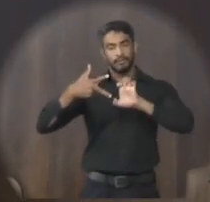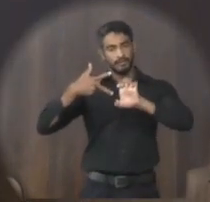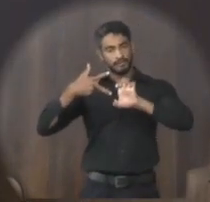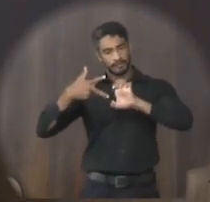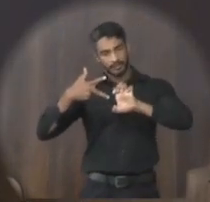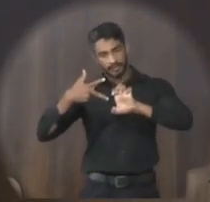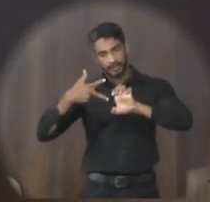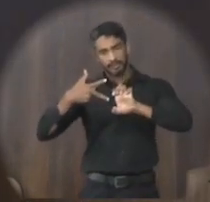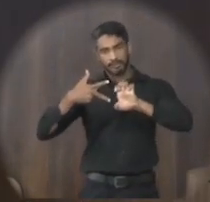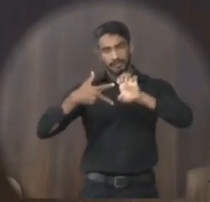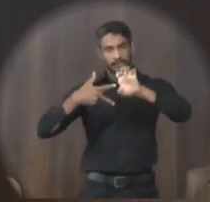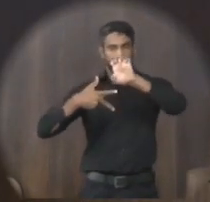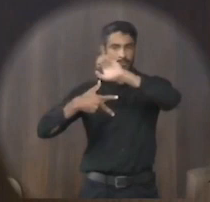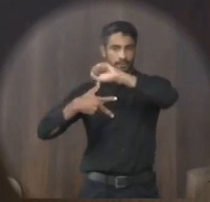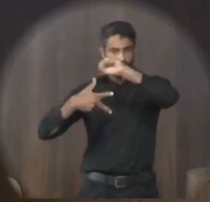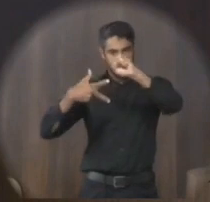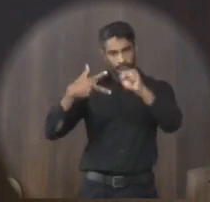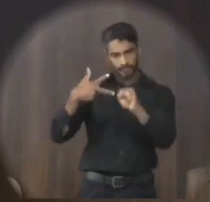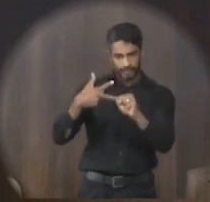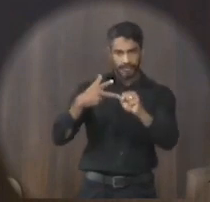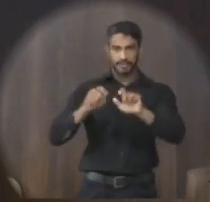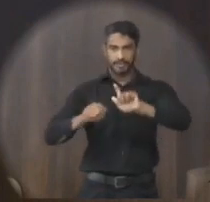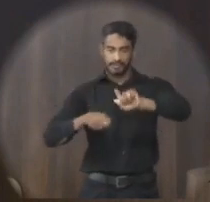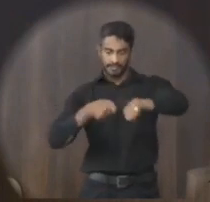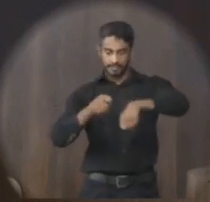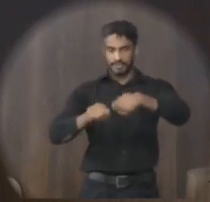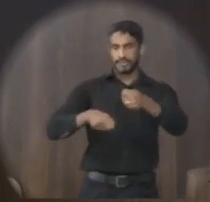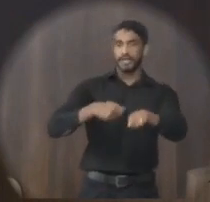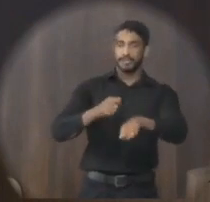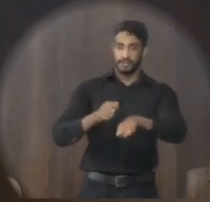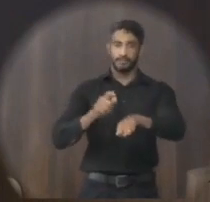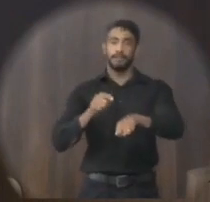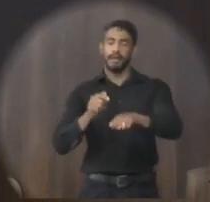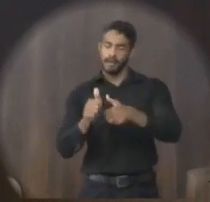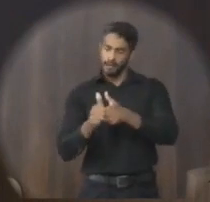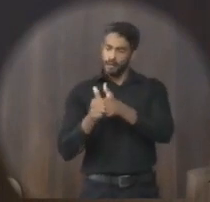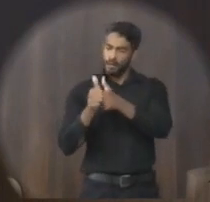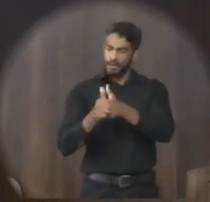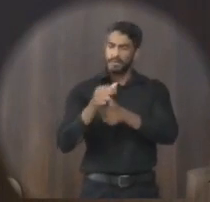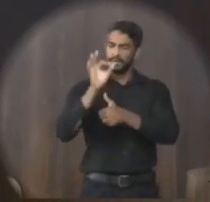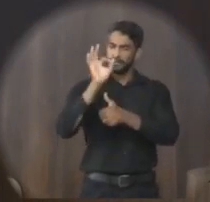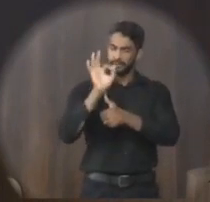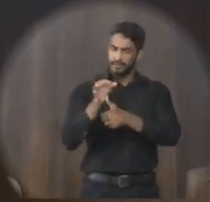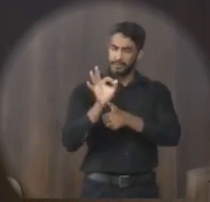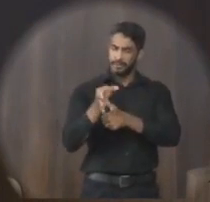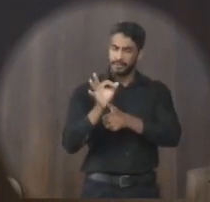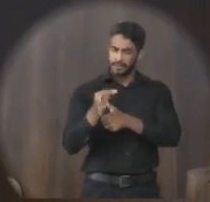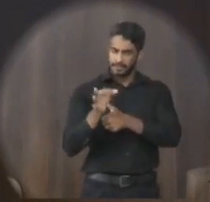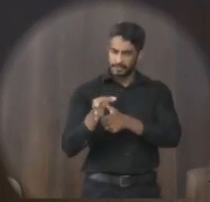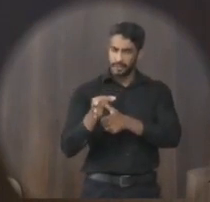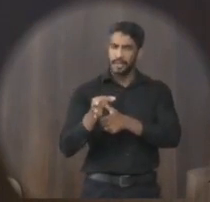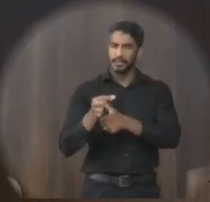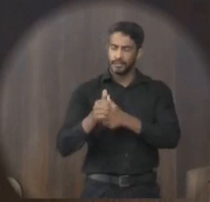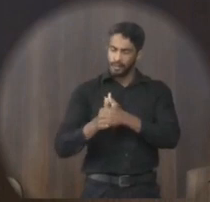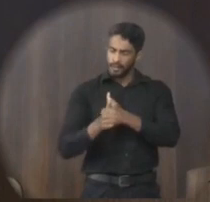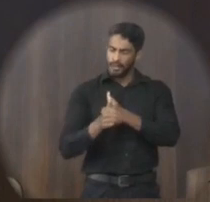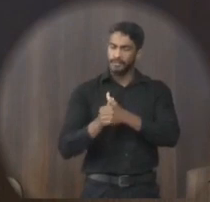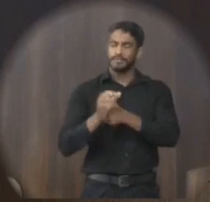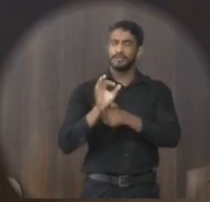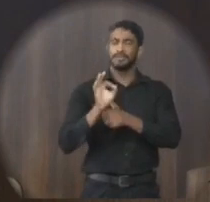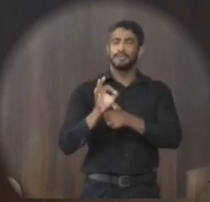e é o caminho certo que a gente tomou em decisão, é o caminho correto,